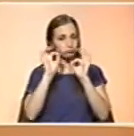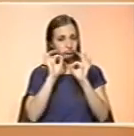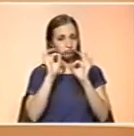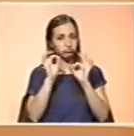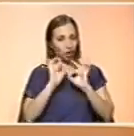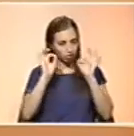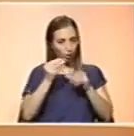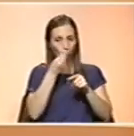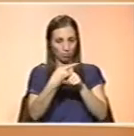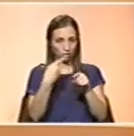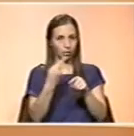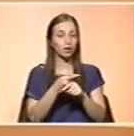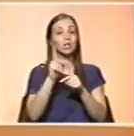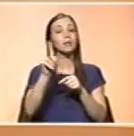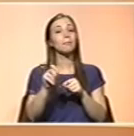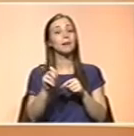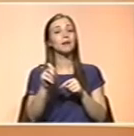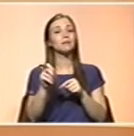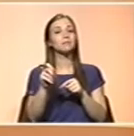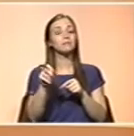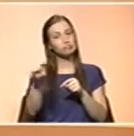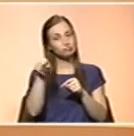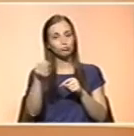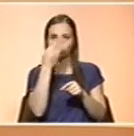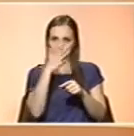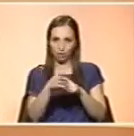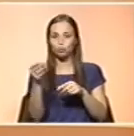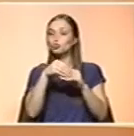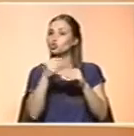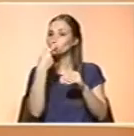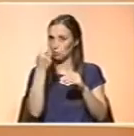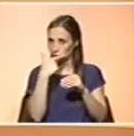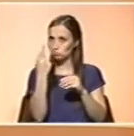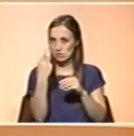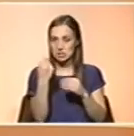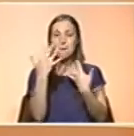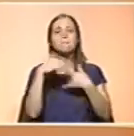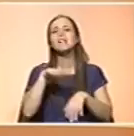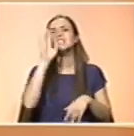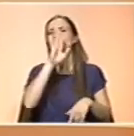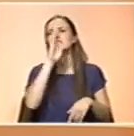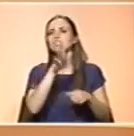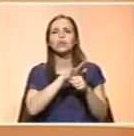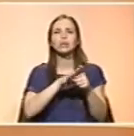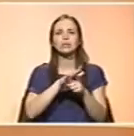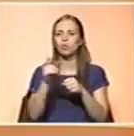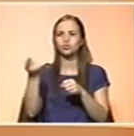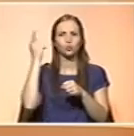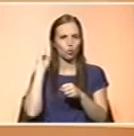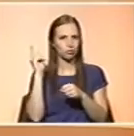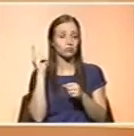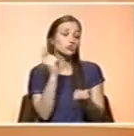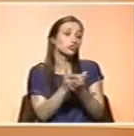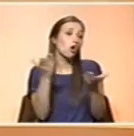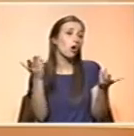e aí pode ter lugar, e claramente tem lugar, por exemplo, esse tipo de suplementos que referi. Agora, quando a situação não tem essa base e resulta unicamente